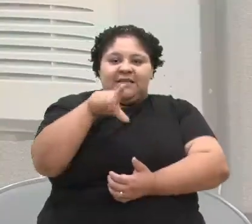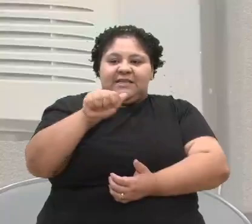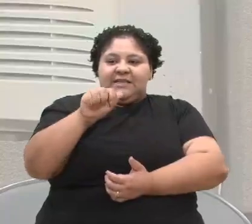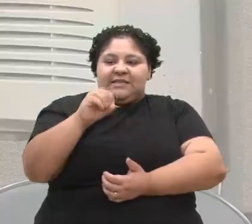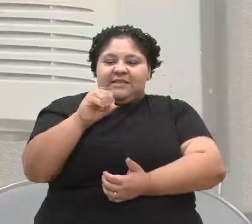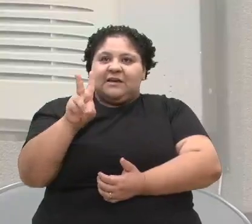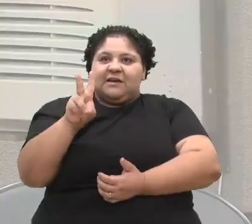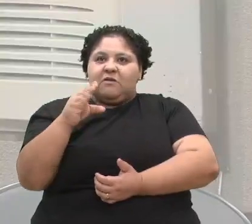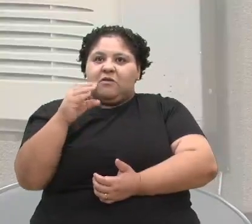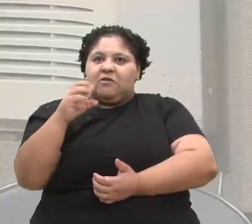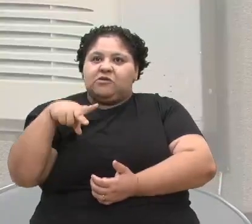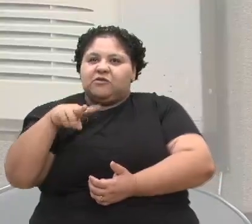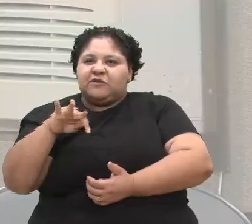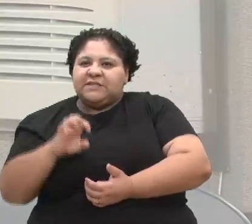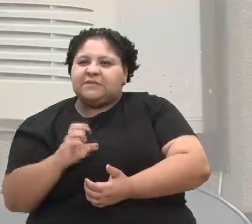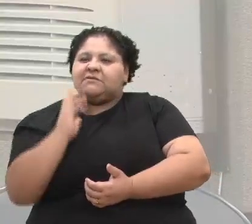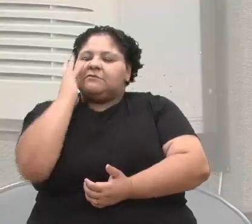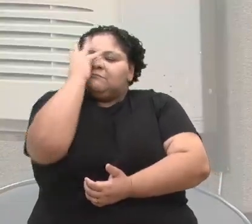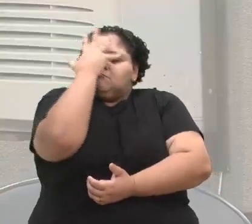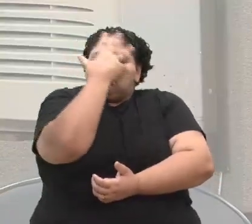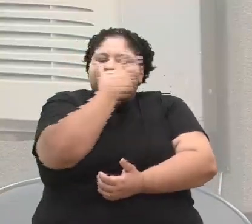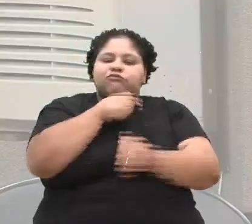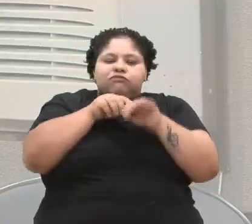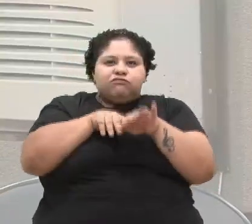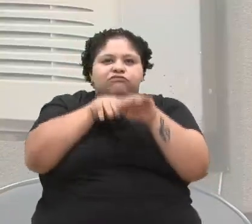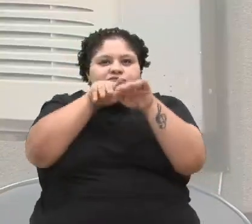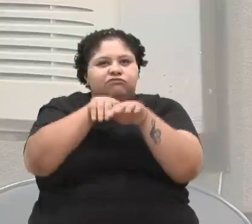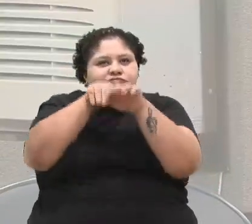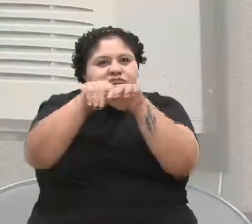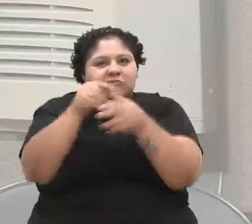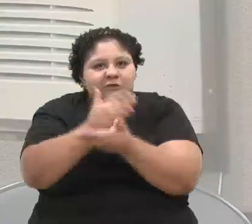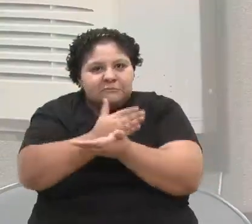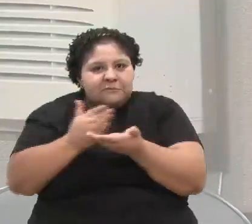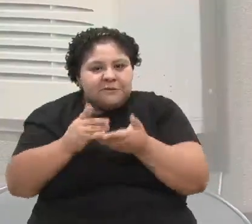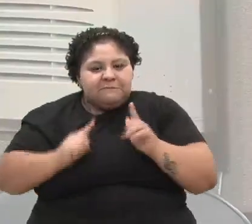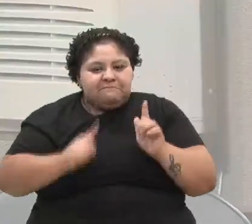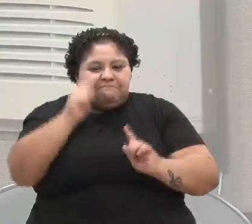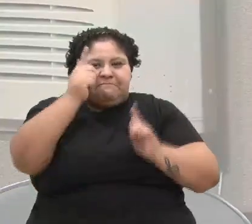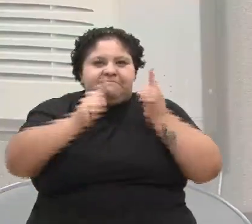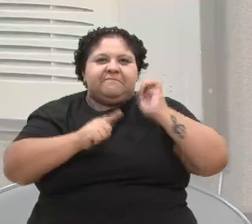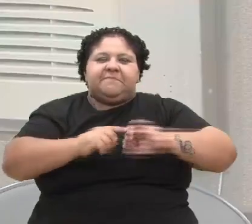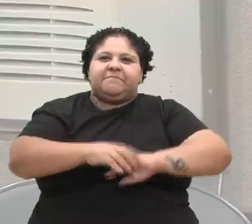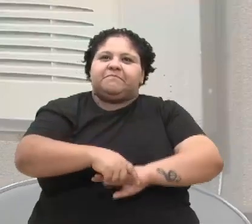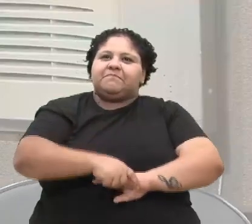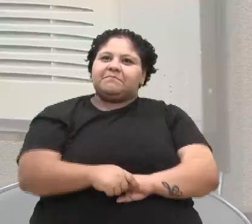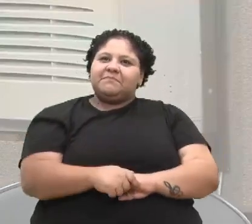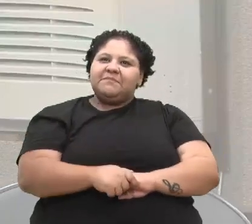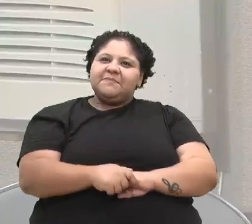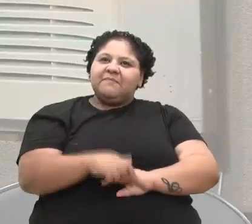sambas e enredos bonitos, abrindo o nosso Carnaval. Seu a parte, vereador?